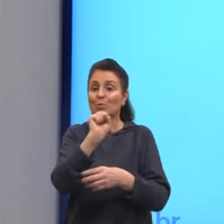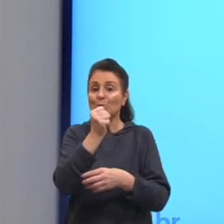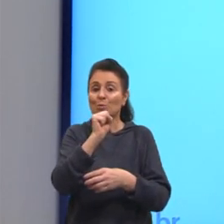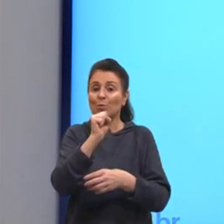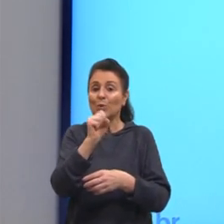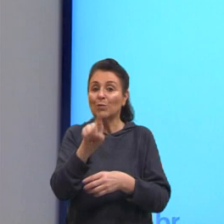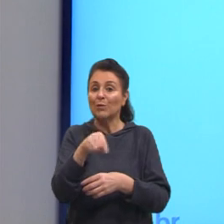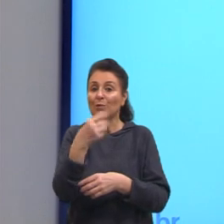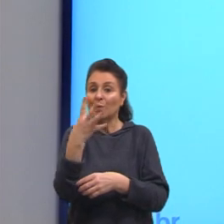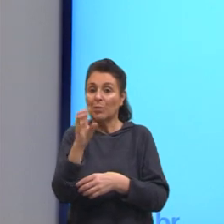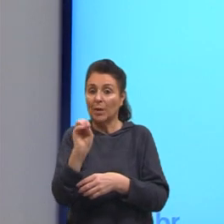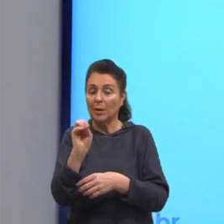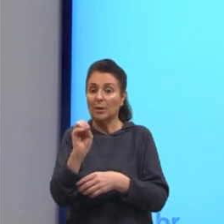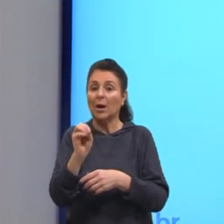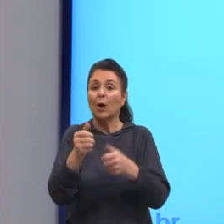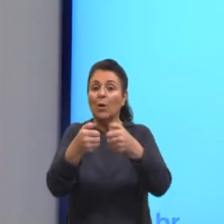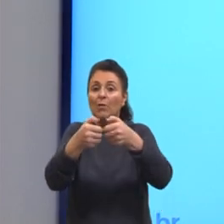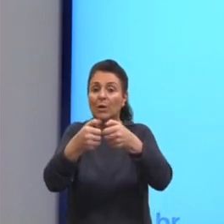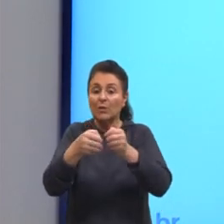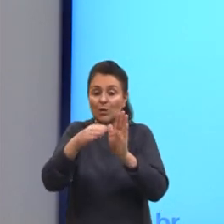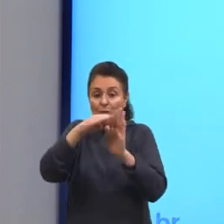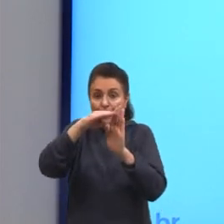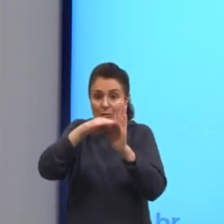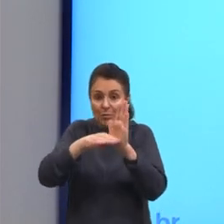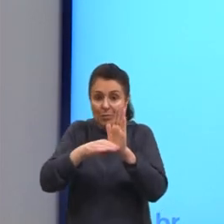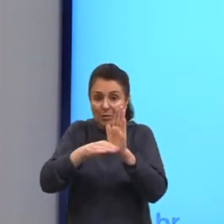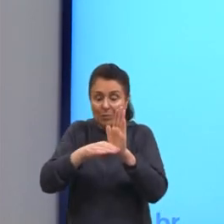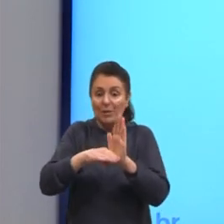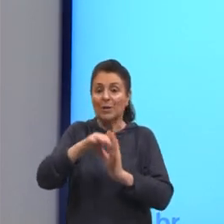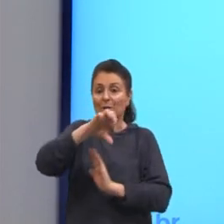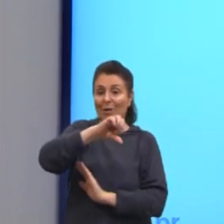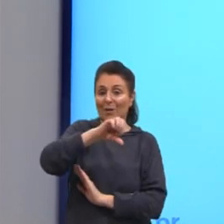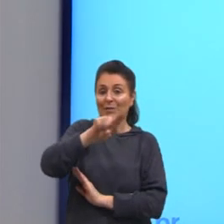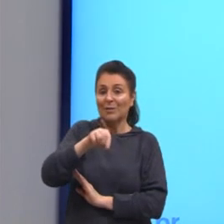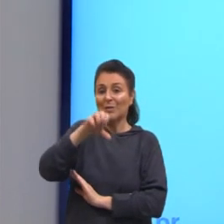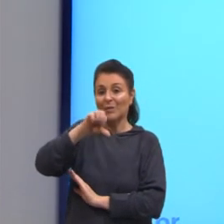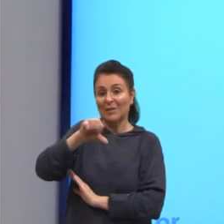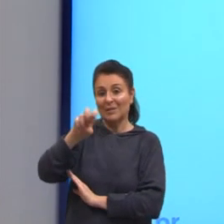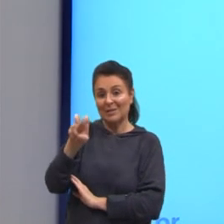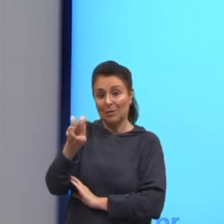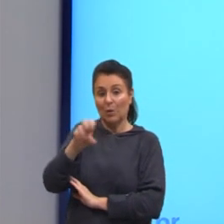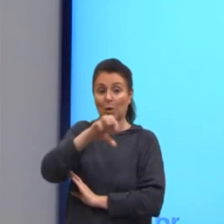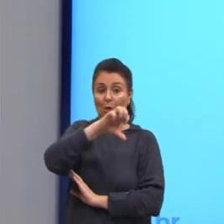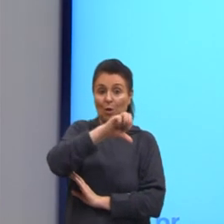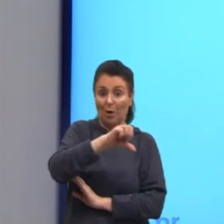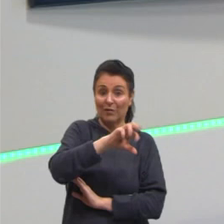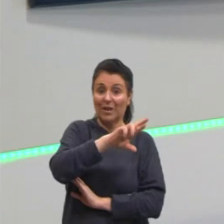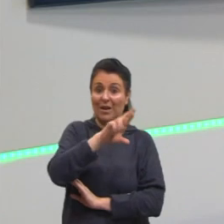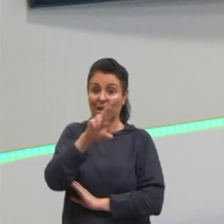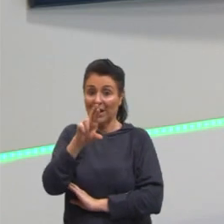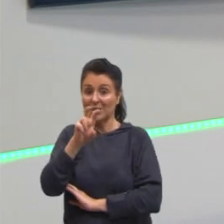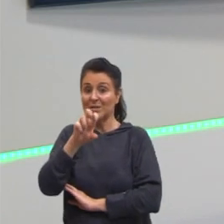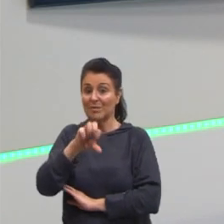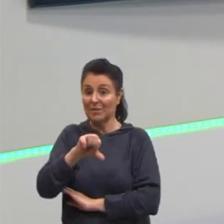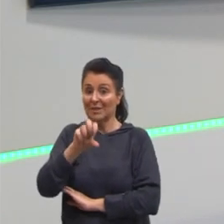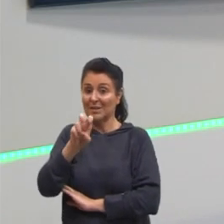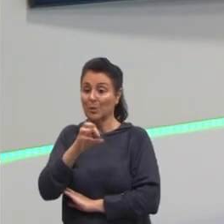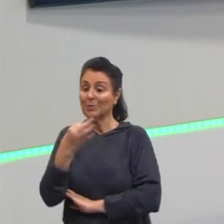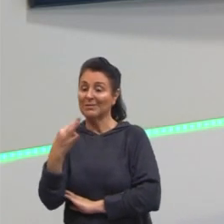do amendoim deve baixar para R$ 9,95. R$,95.